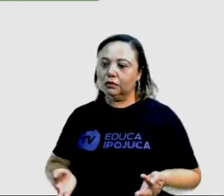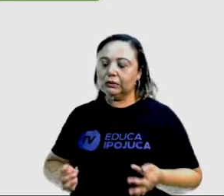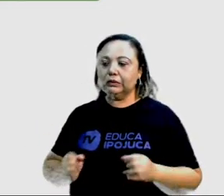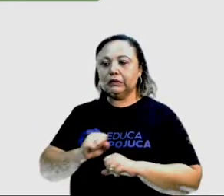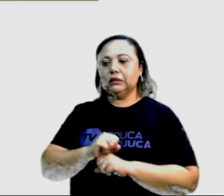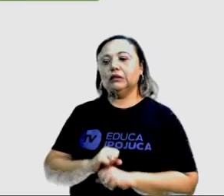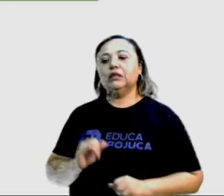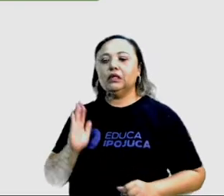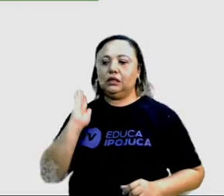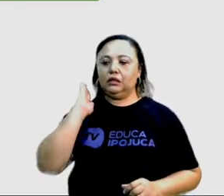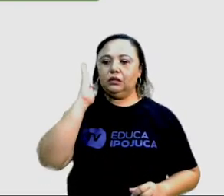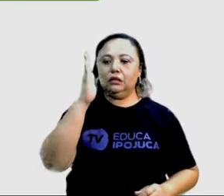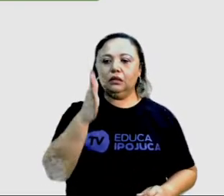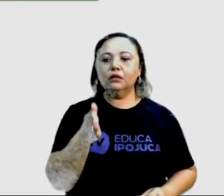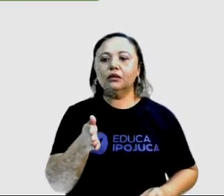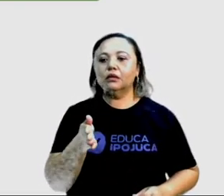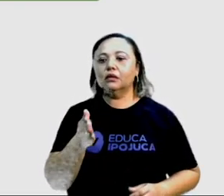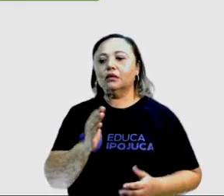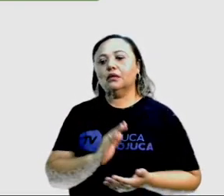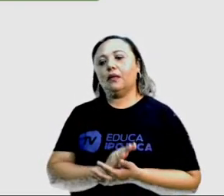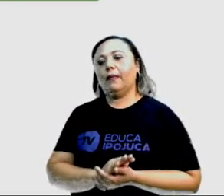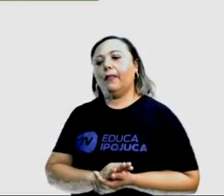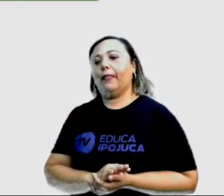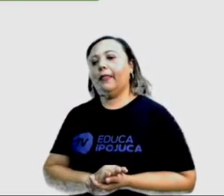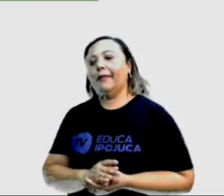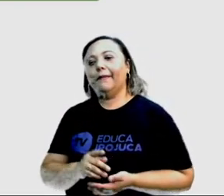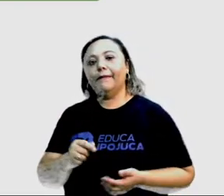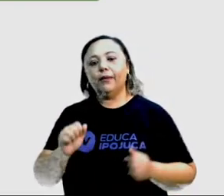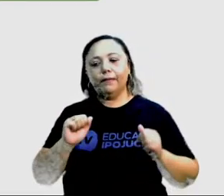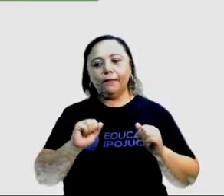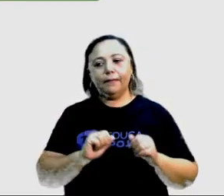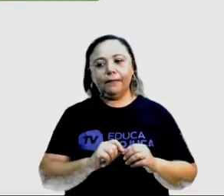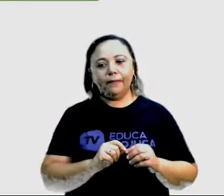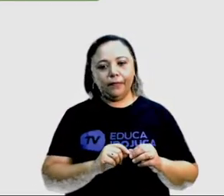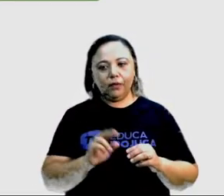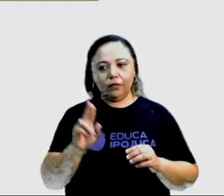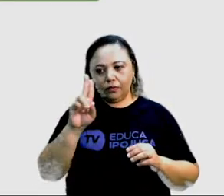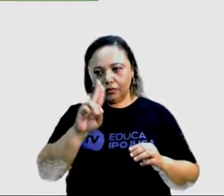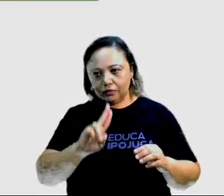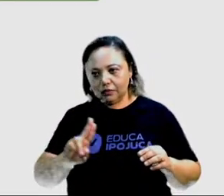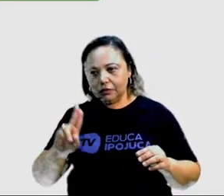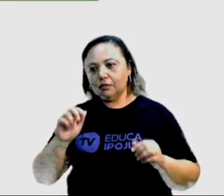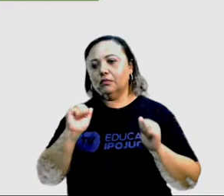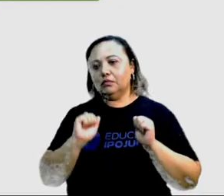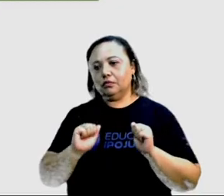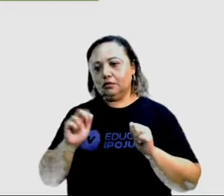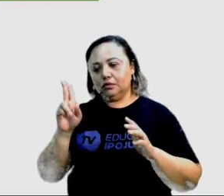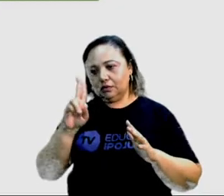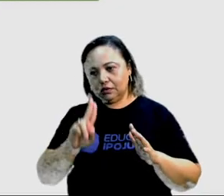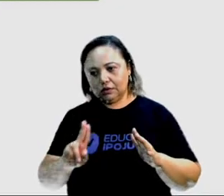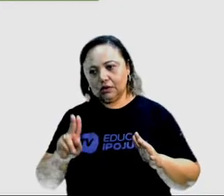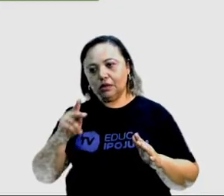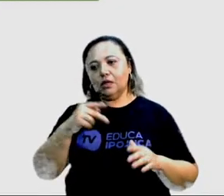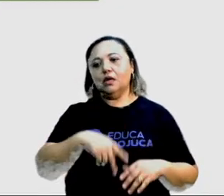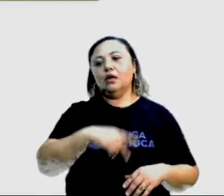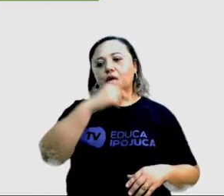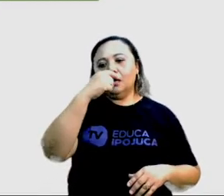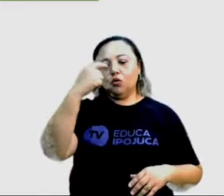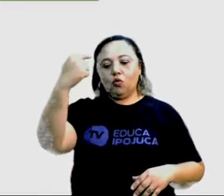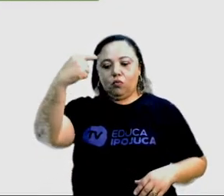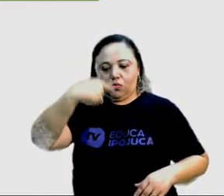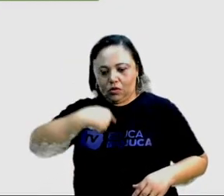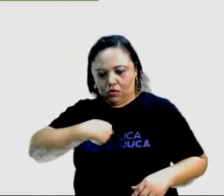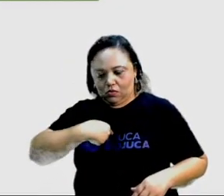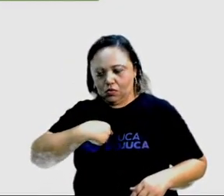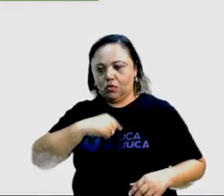rodeios. Ela vai direto ao assunto. E eu posso utilizar a primeira e a terceira pessoa. Então, eu posso me referir